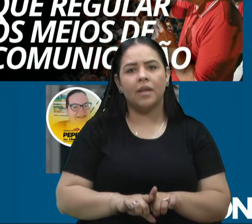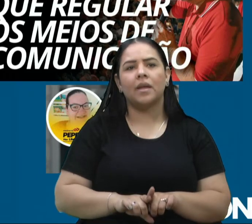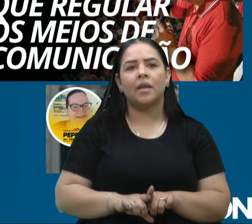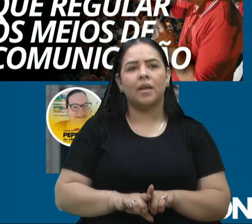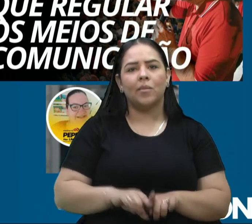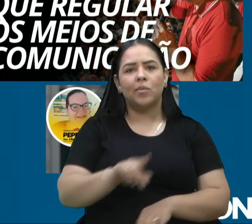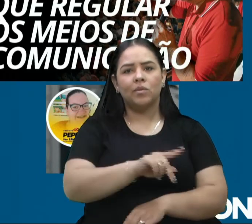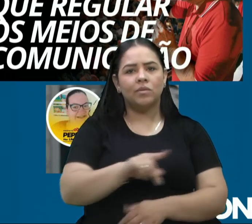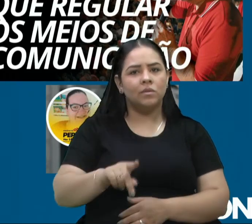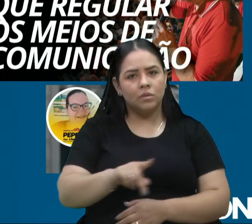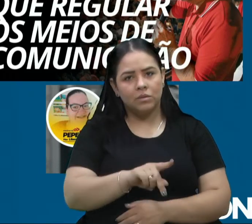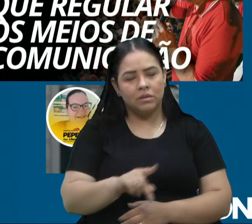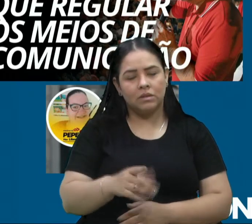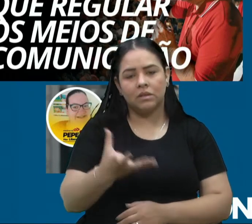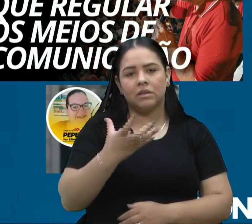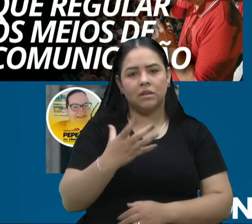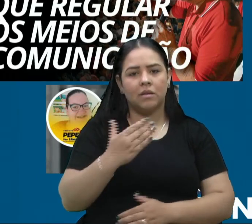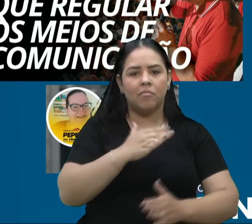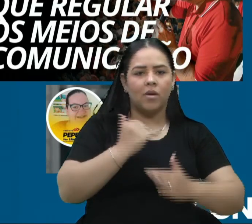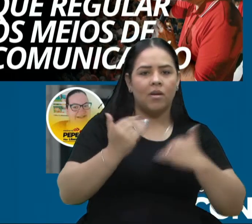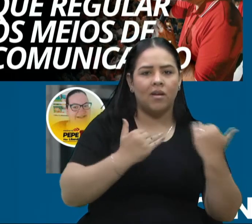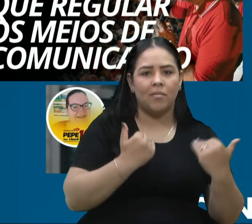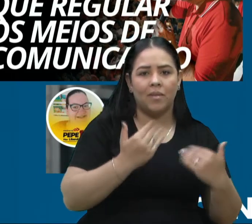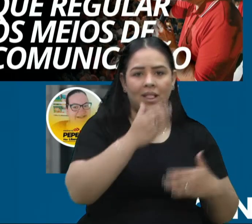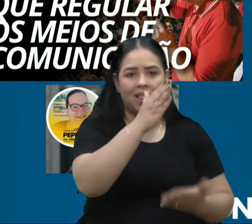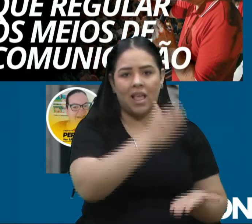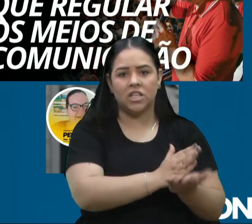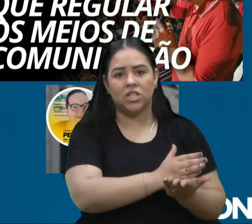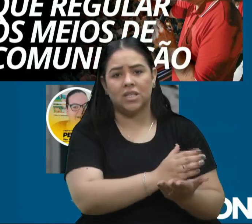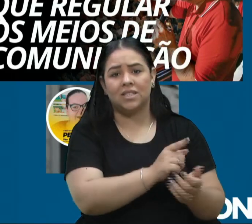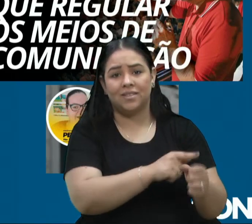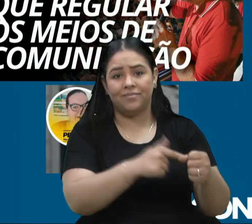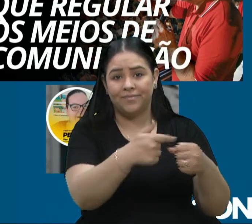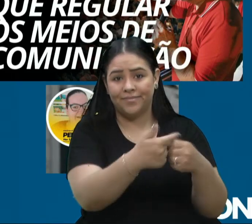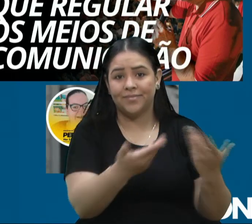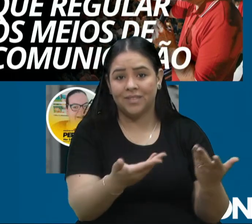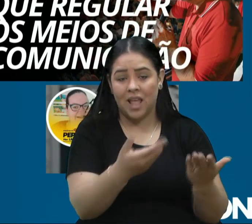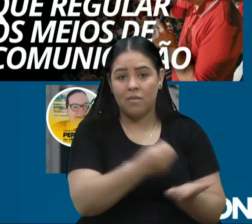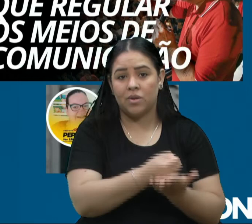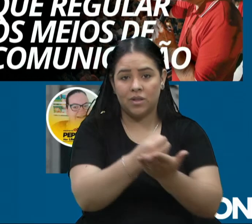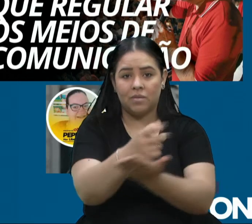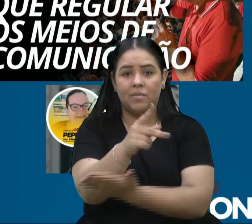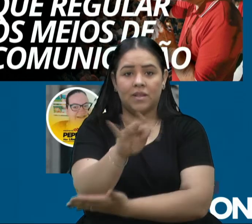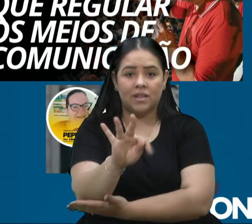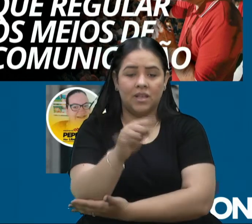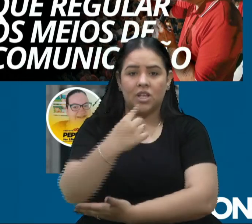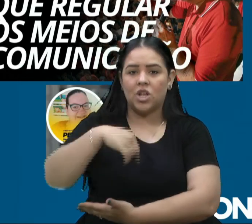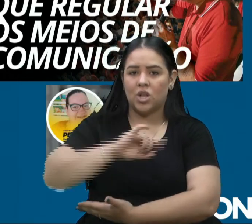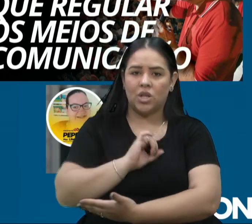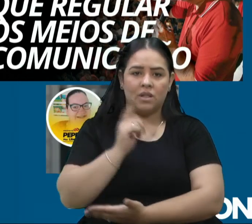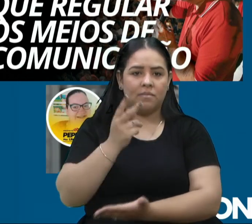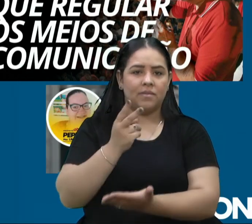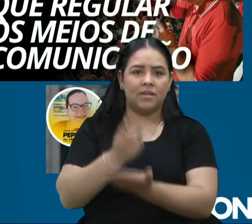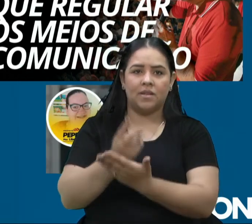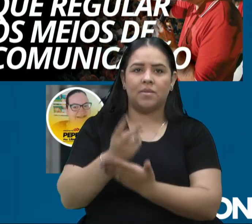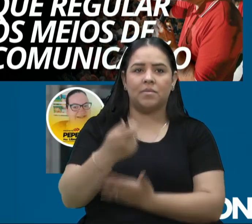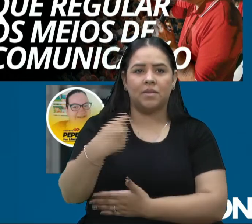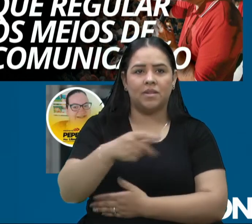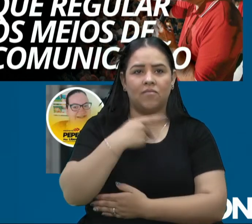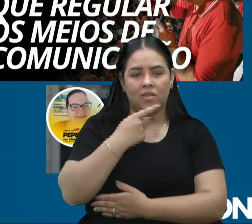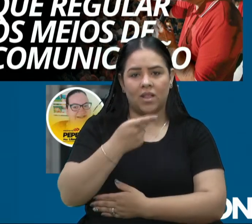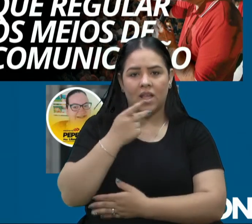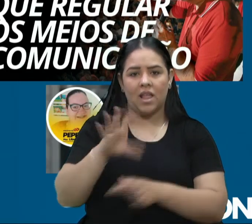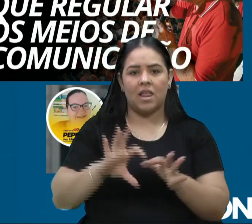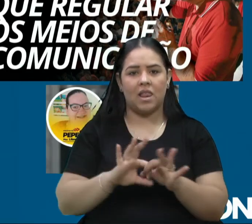cidade, apoiada pelo PT, aliás, e a gente tem para finalizar uma coisa que é muito cara a todo liberal, que é a questão da liberdade de